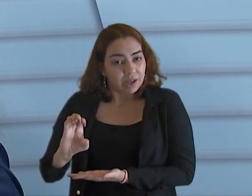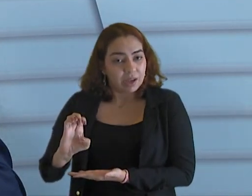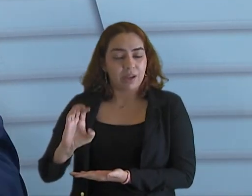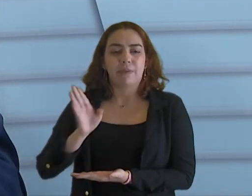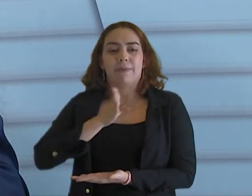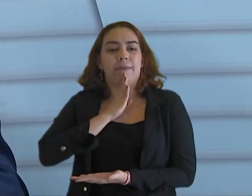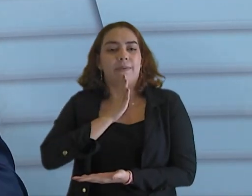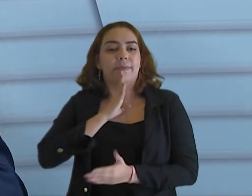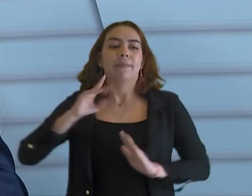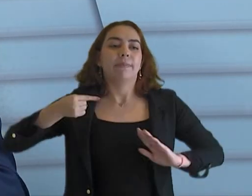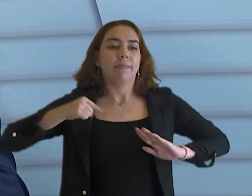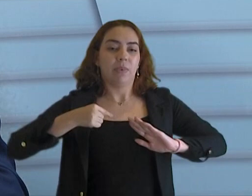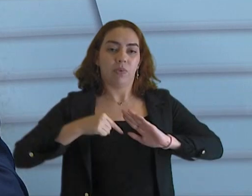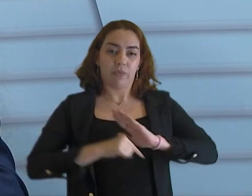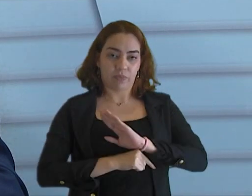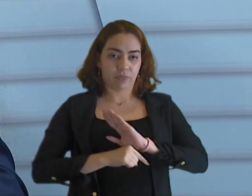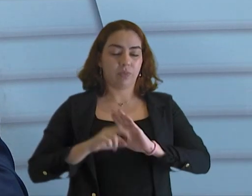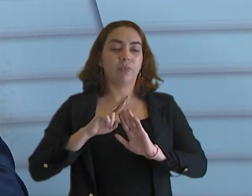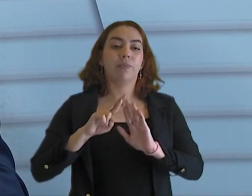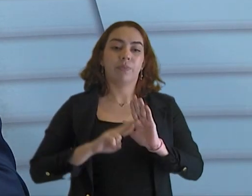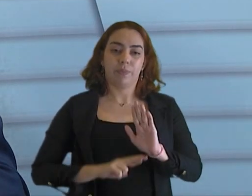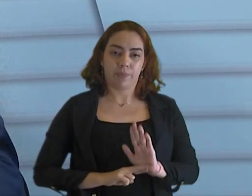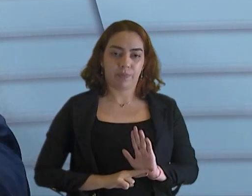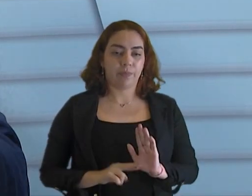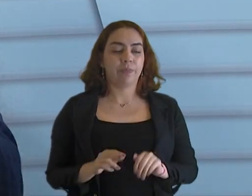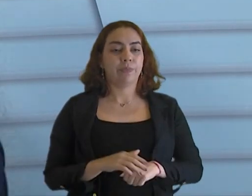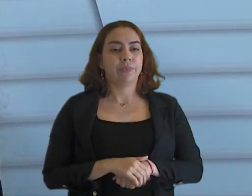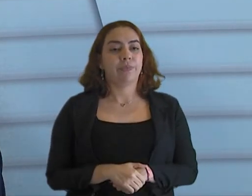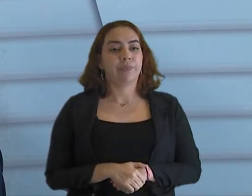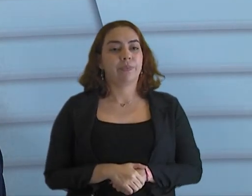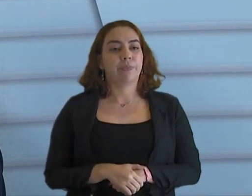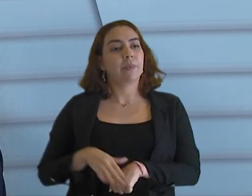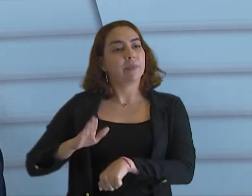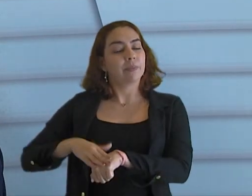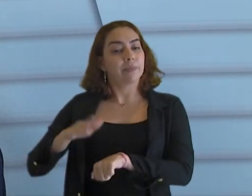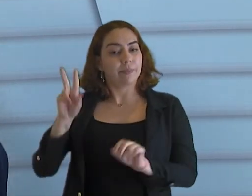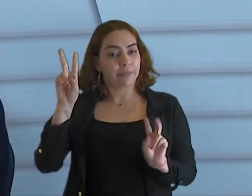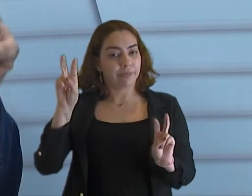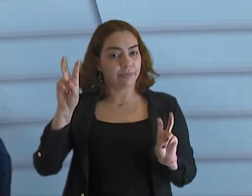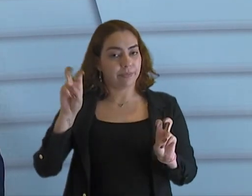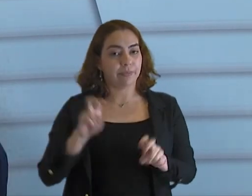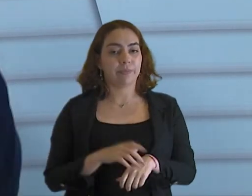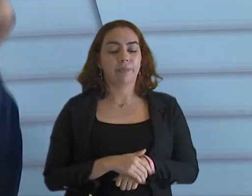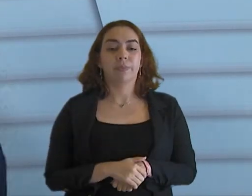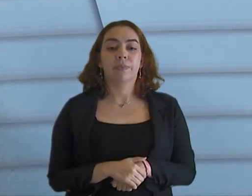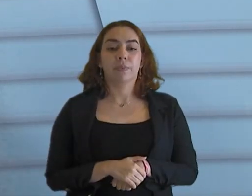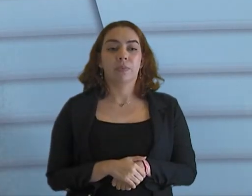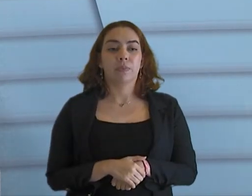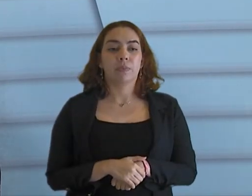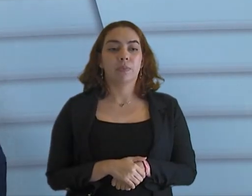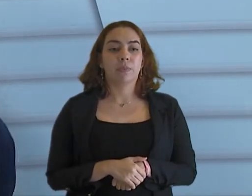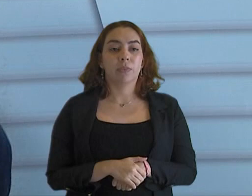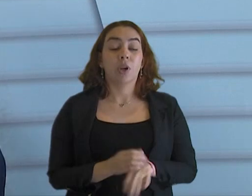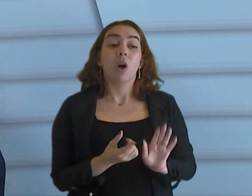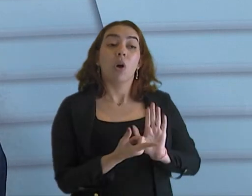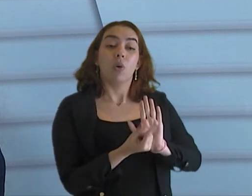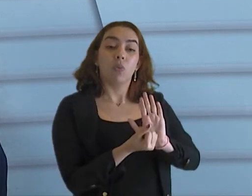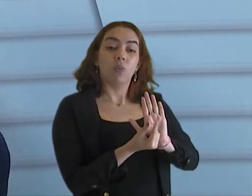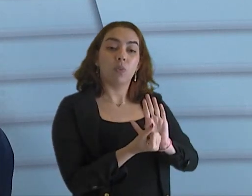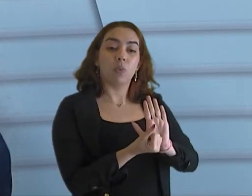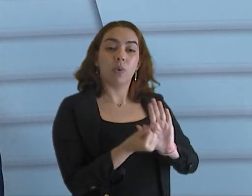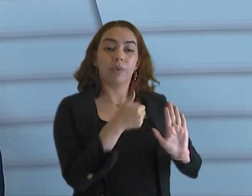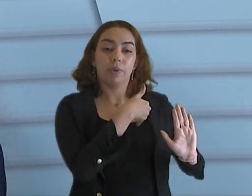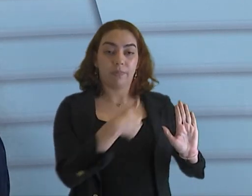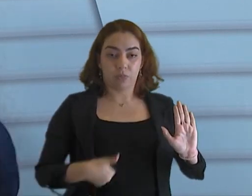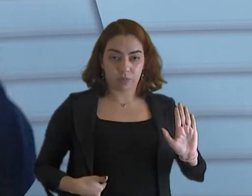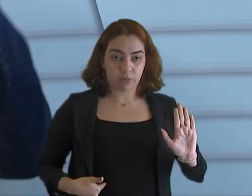nosso métier. Ele dizia que o orçamento, o orçamento público, a lei orçamentária, é a principal lei do país, a